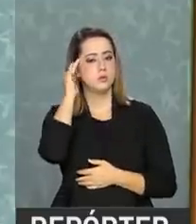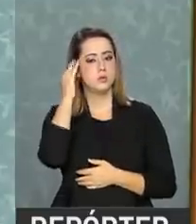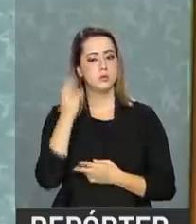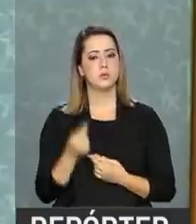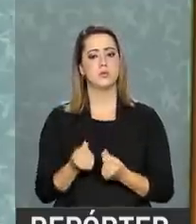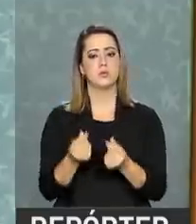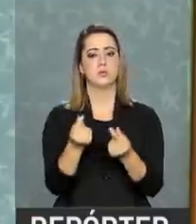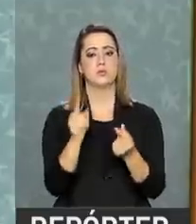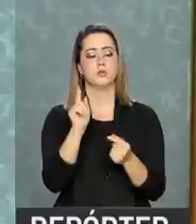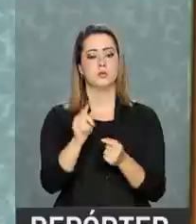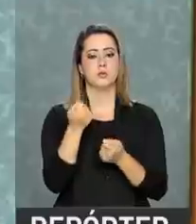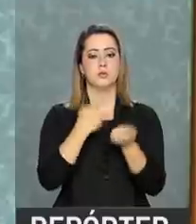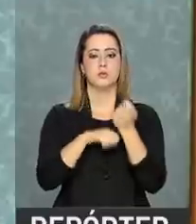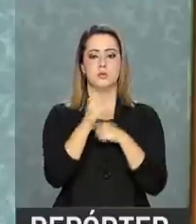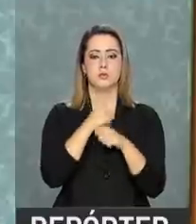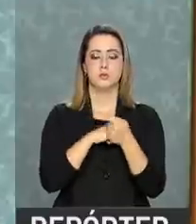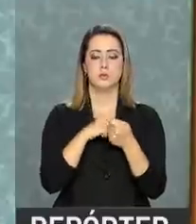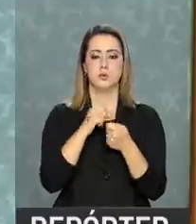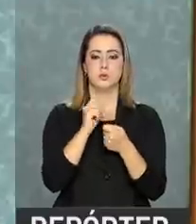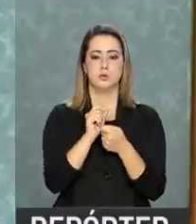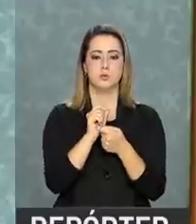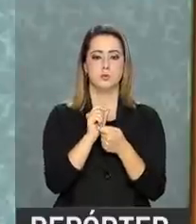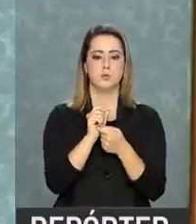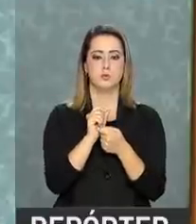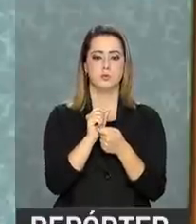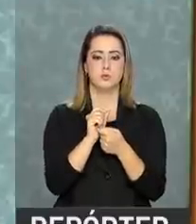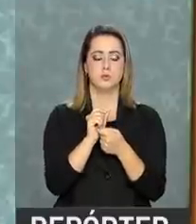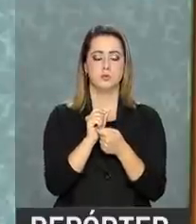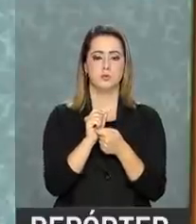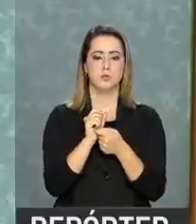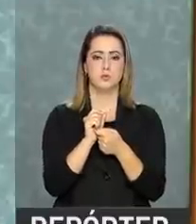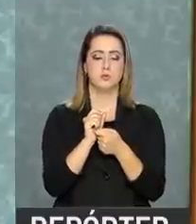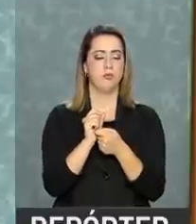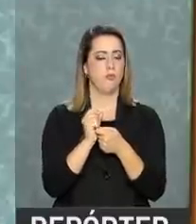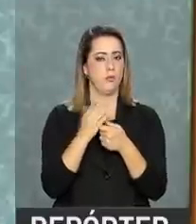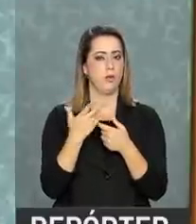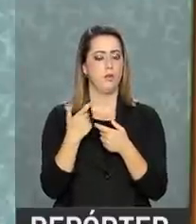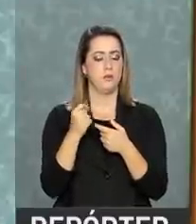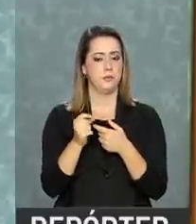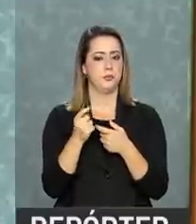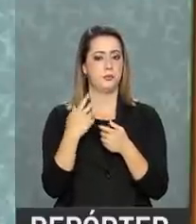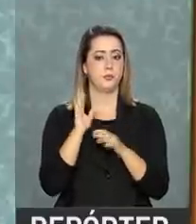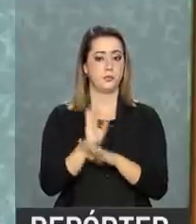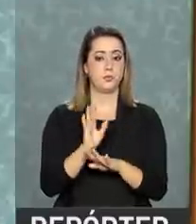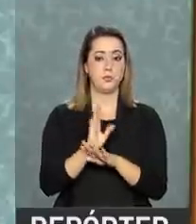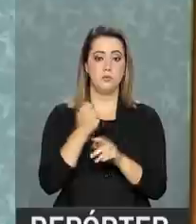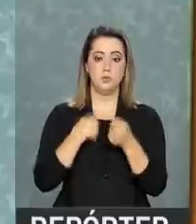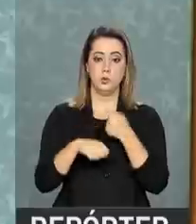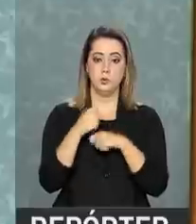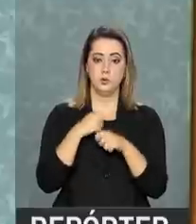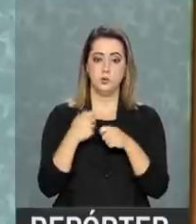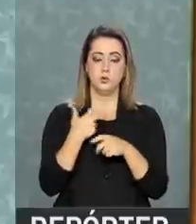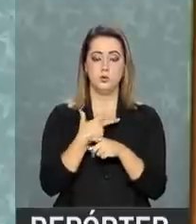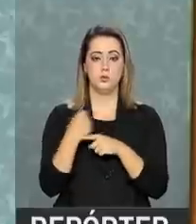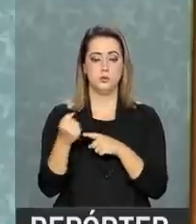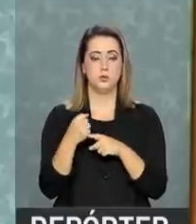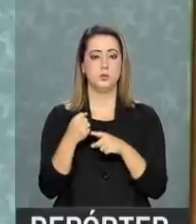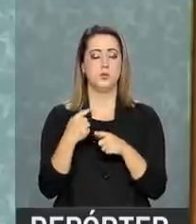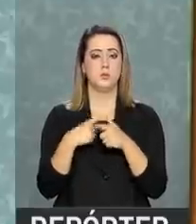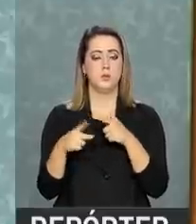esse recurso, nós vamos ajudar a economia a sair da crise